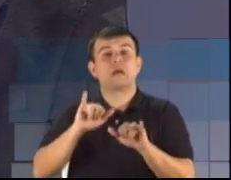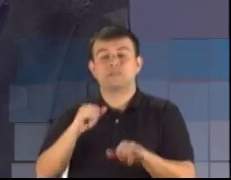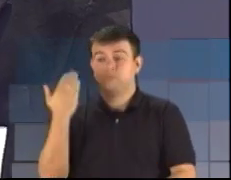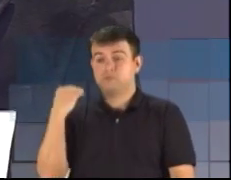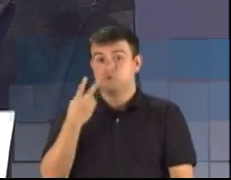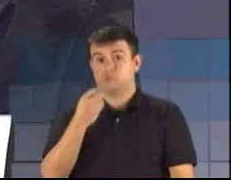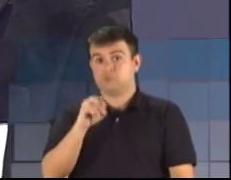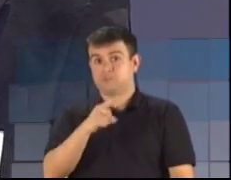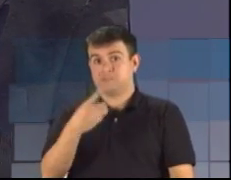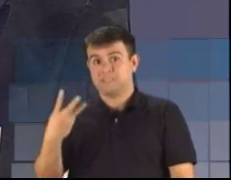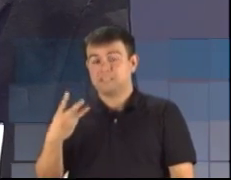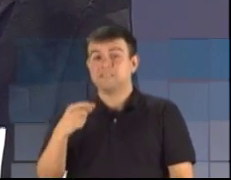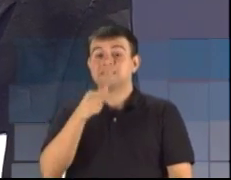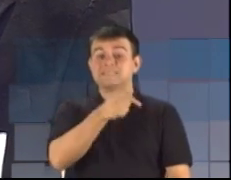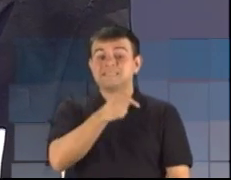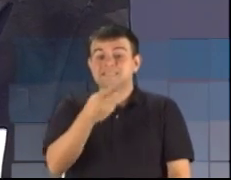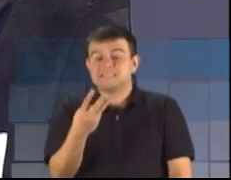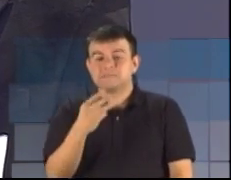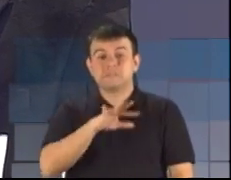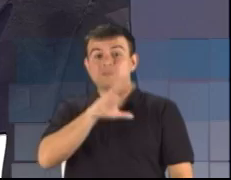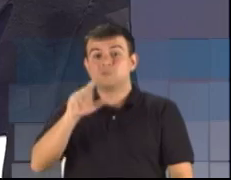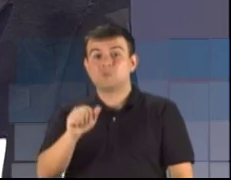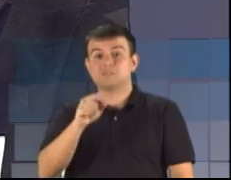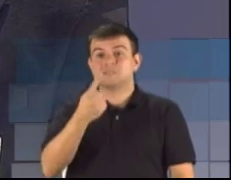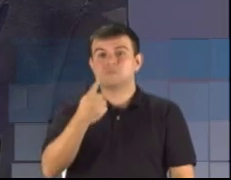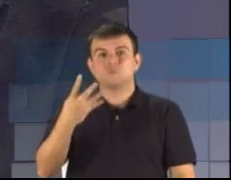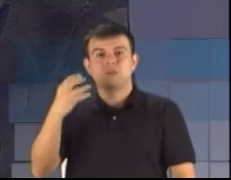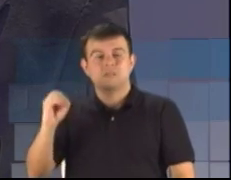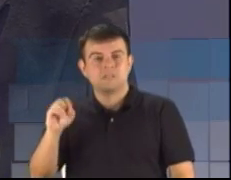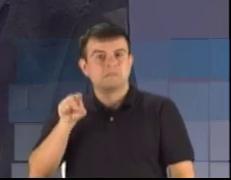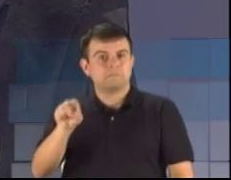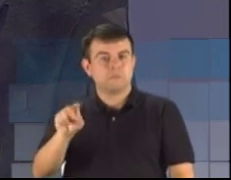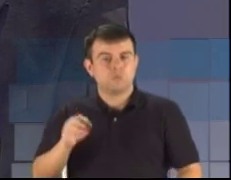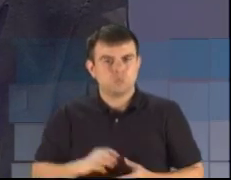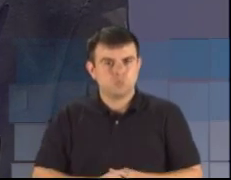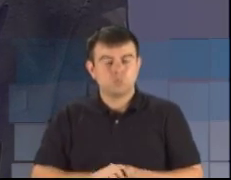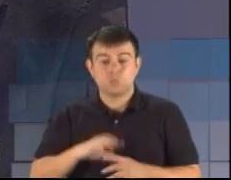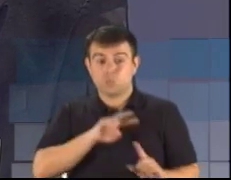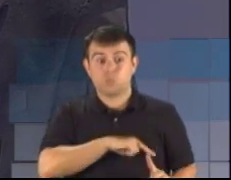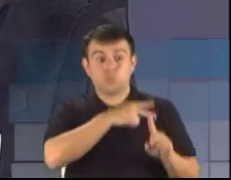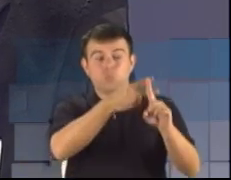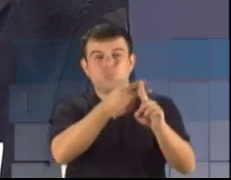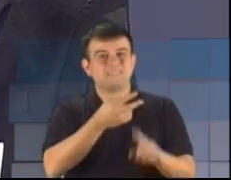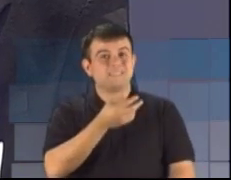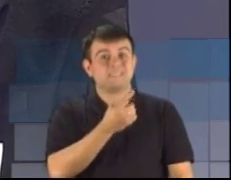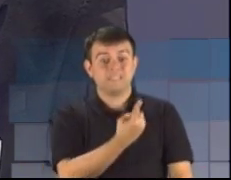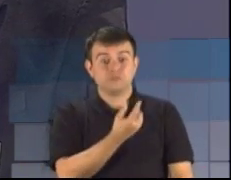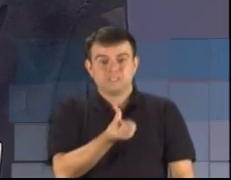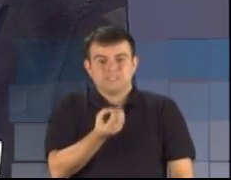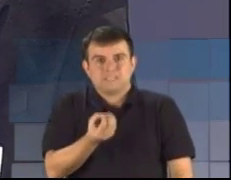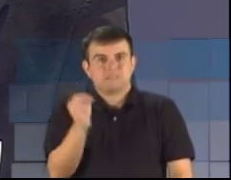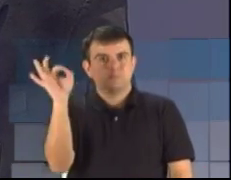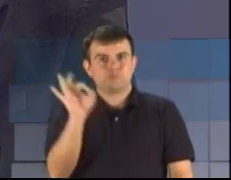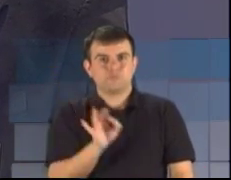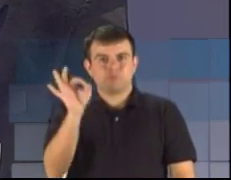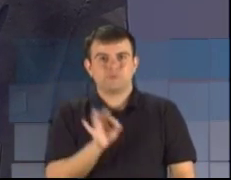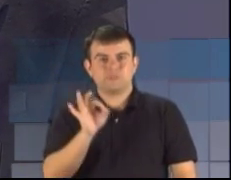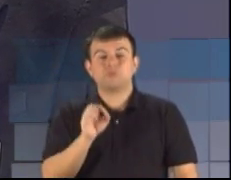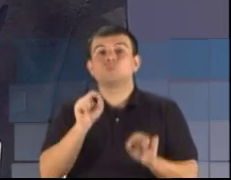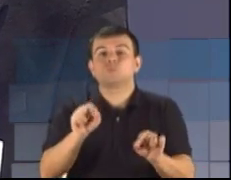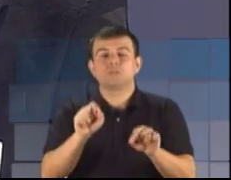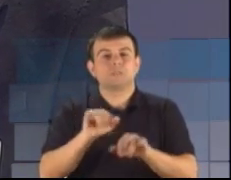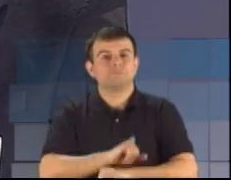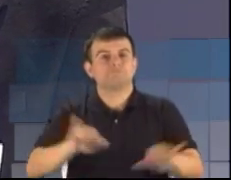73.140.000. Aumentou 160% a publicidade.